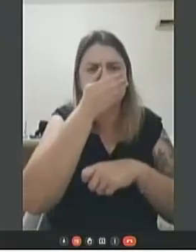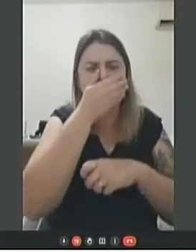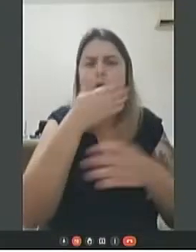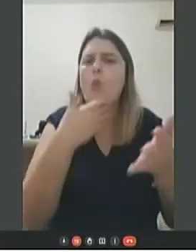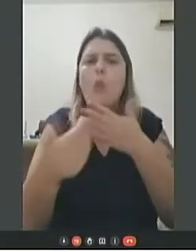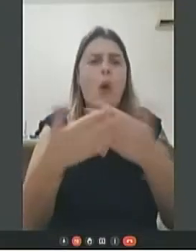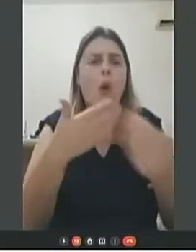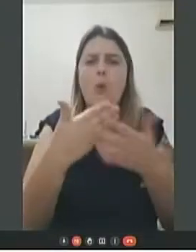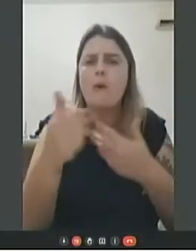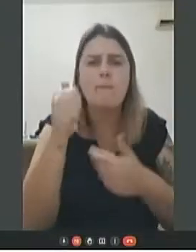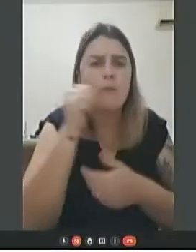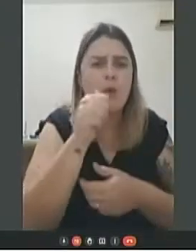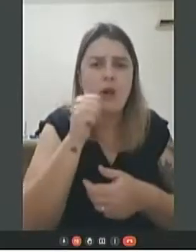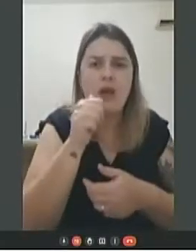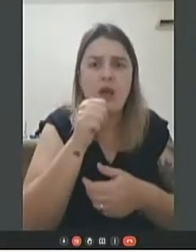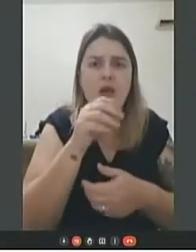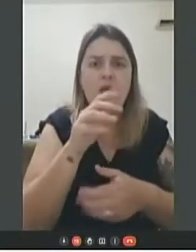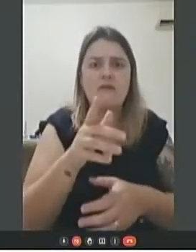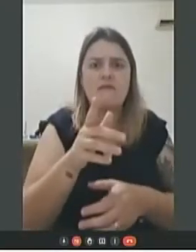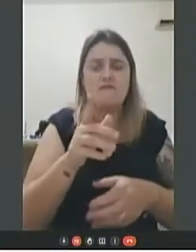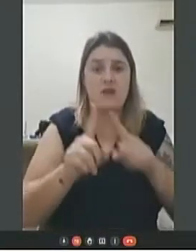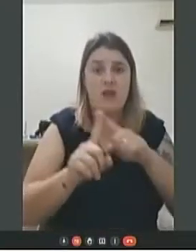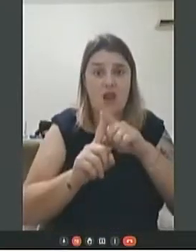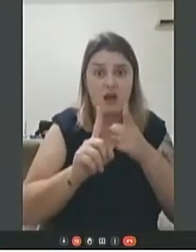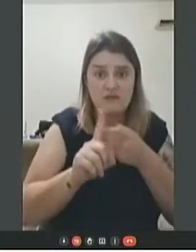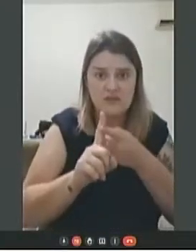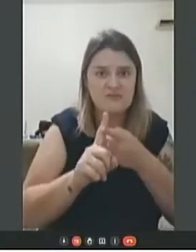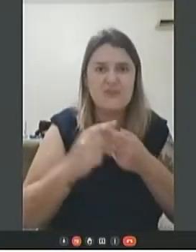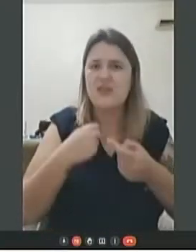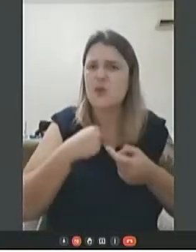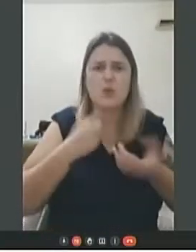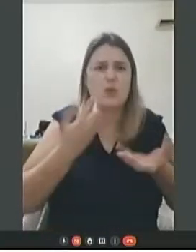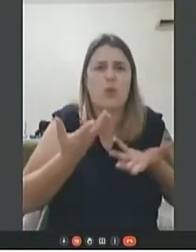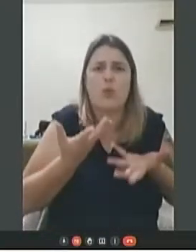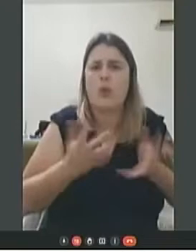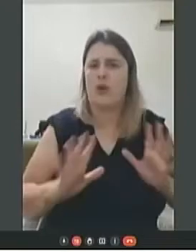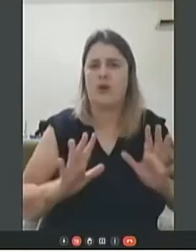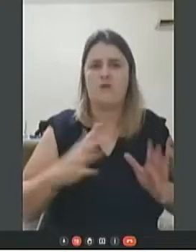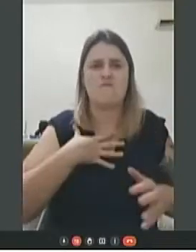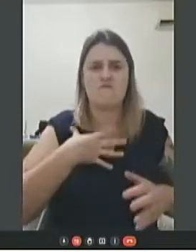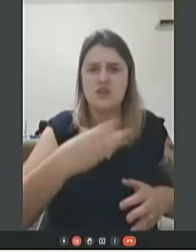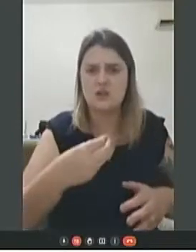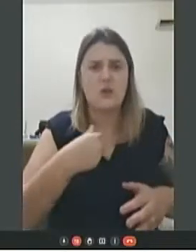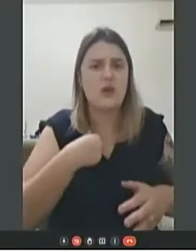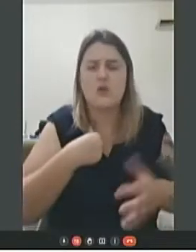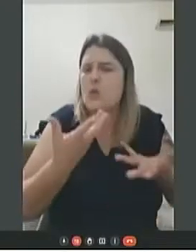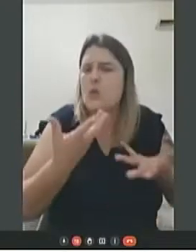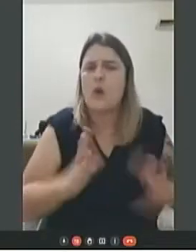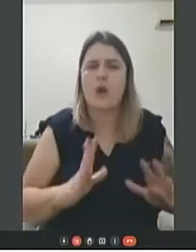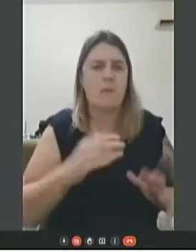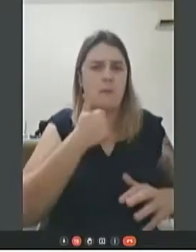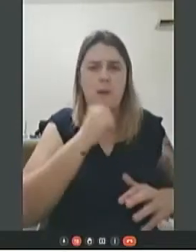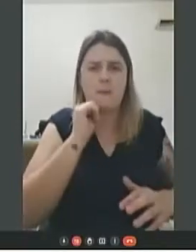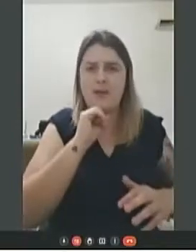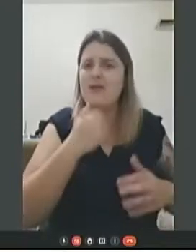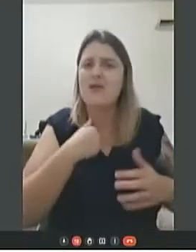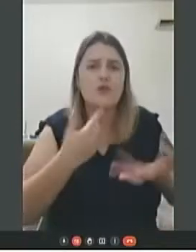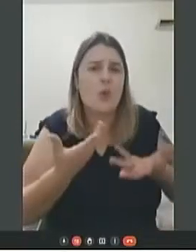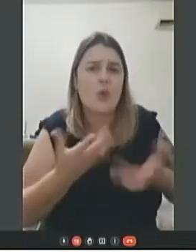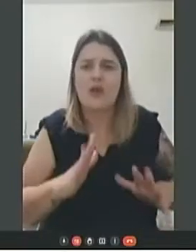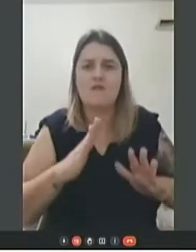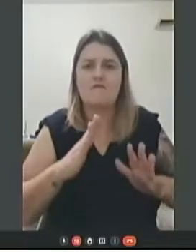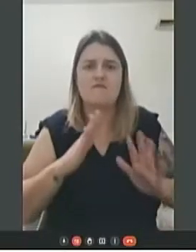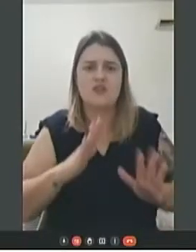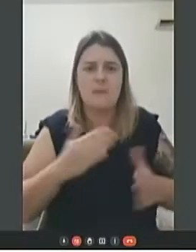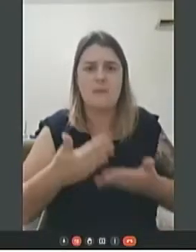mulher que ficar grávida, mas não quiser ser mãe, não quer ficar com o bebê, pode se